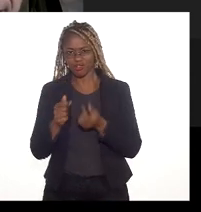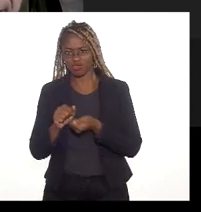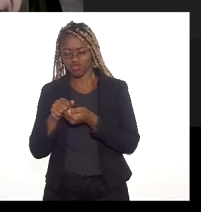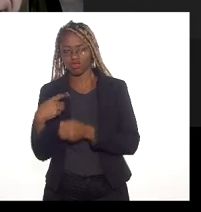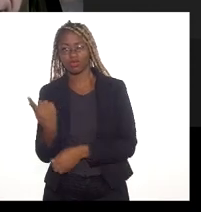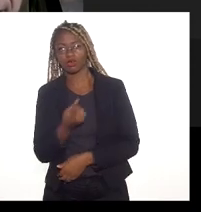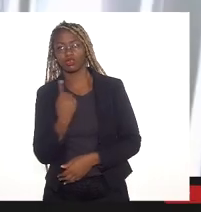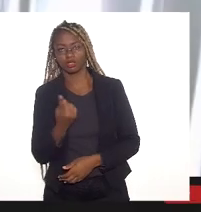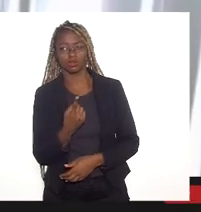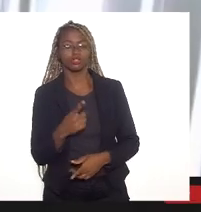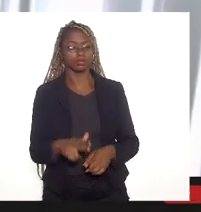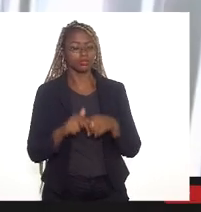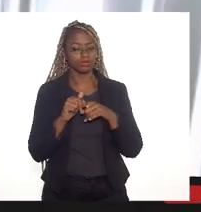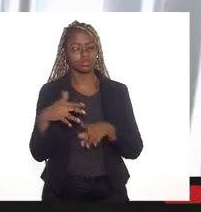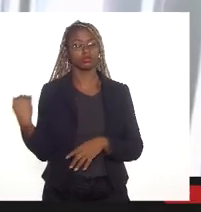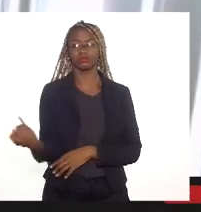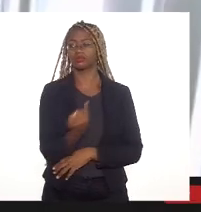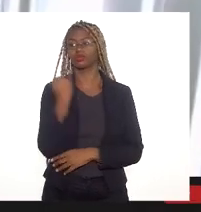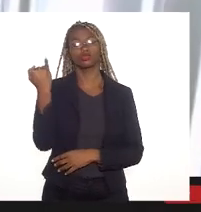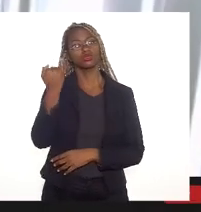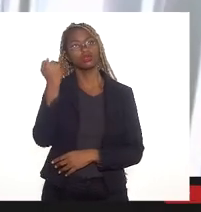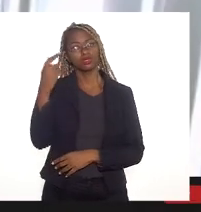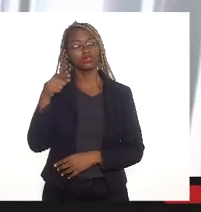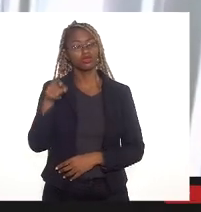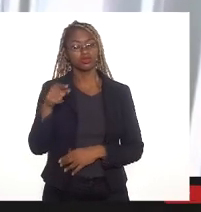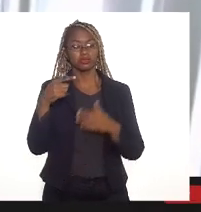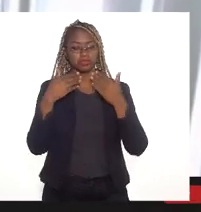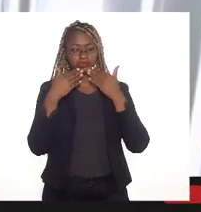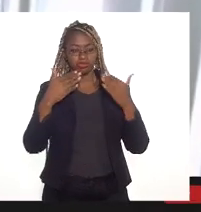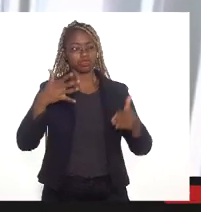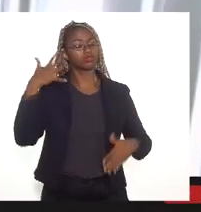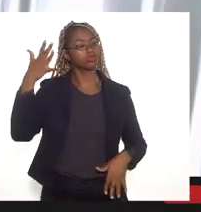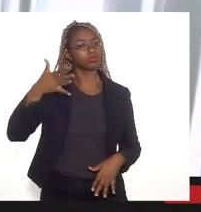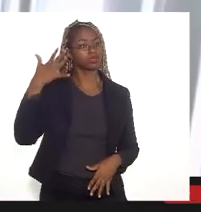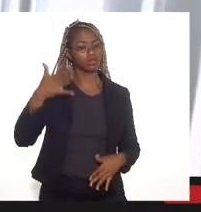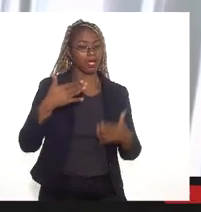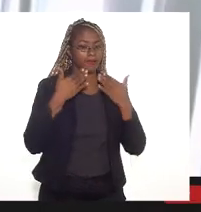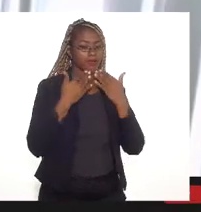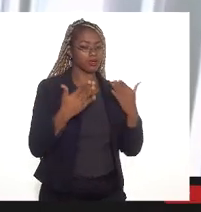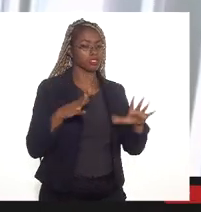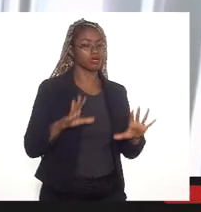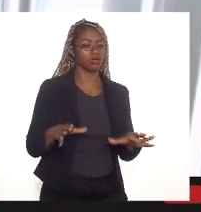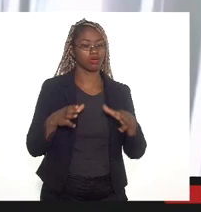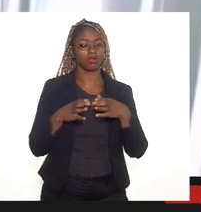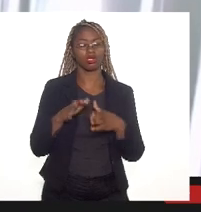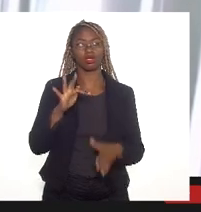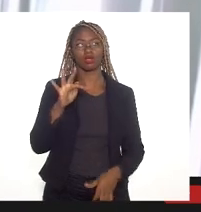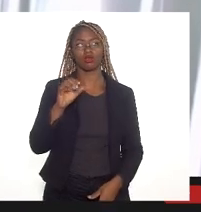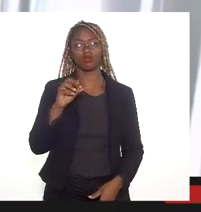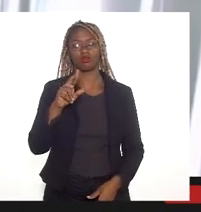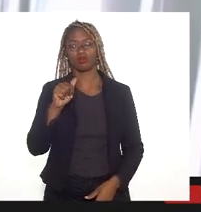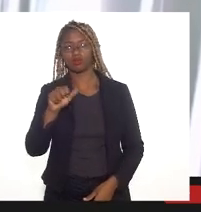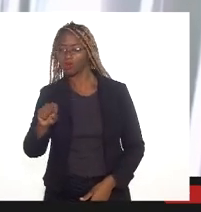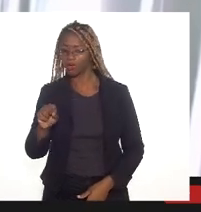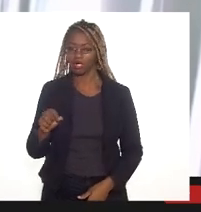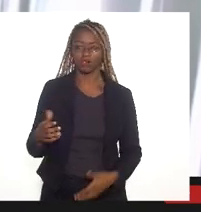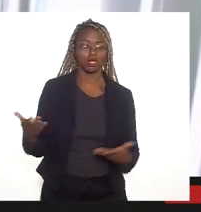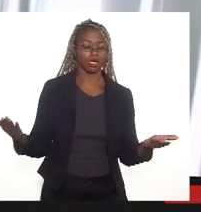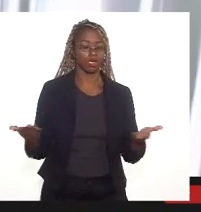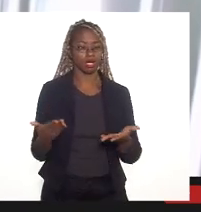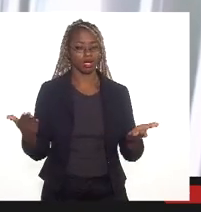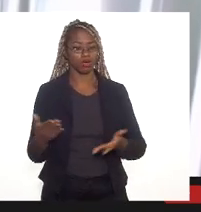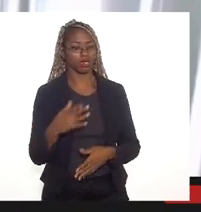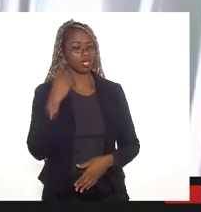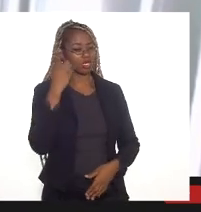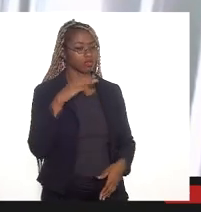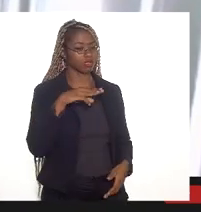Muito importante a sua exposição representando o coletivo Foras. Eu passo a palavra... A deputada